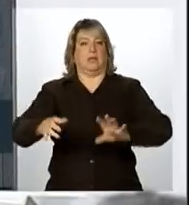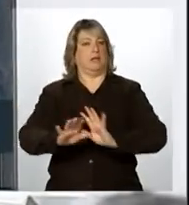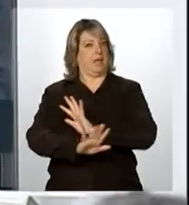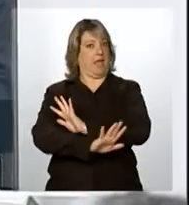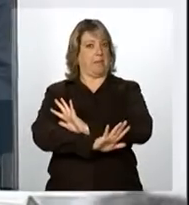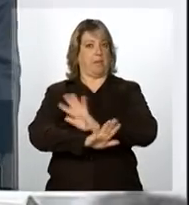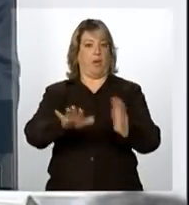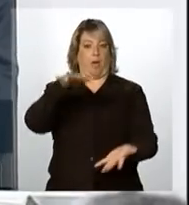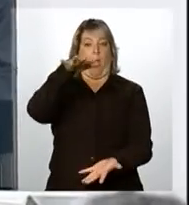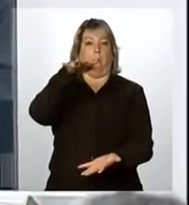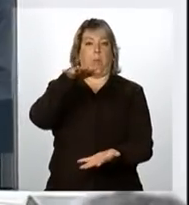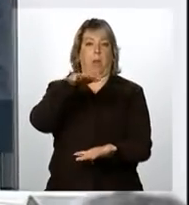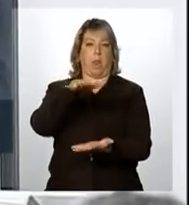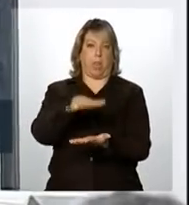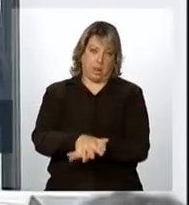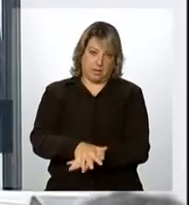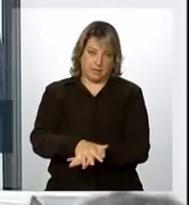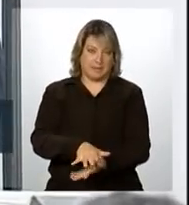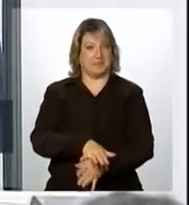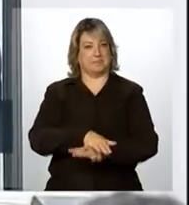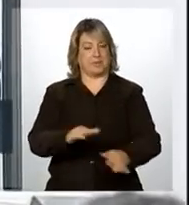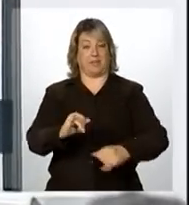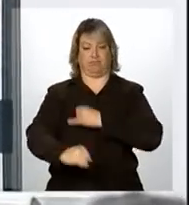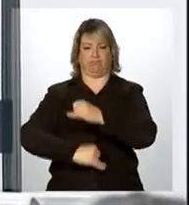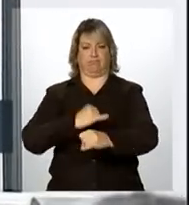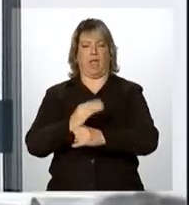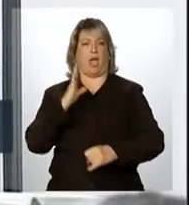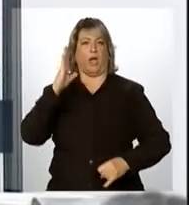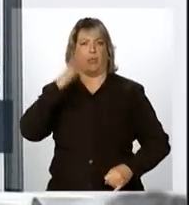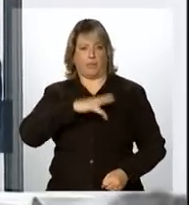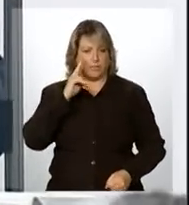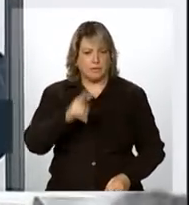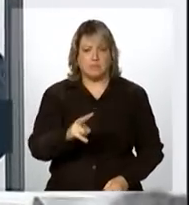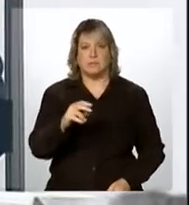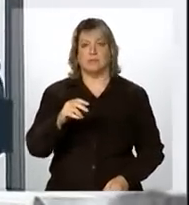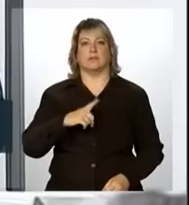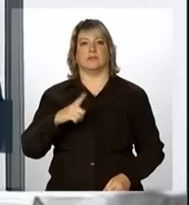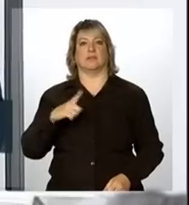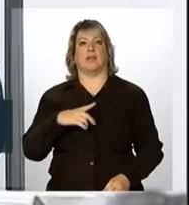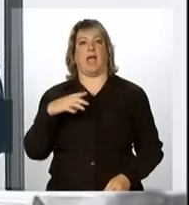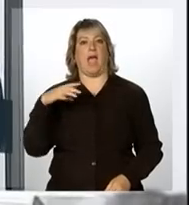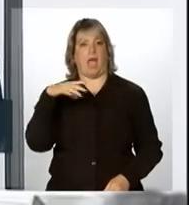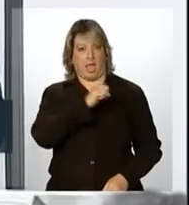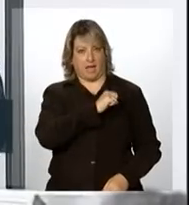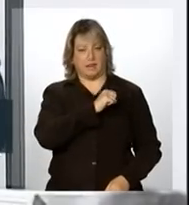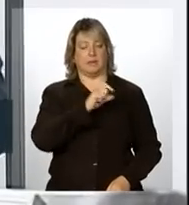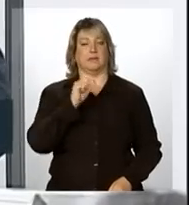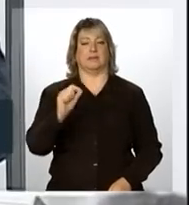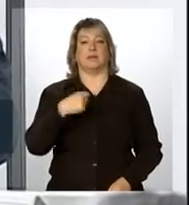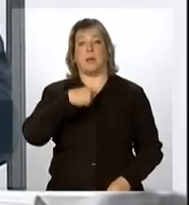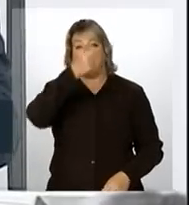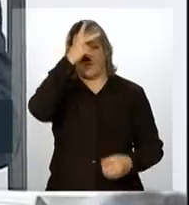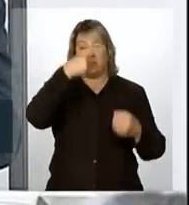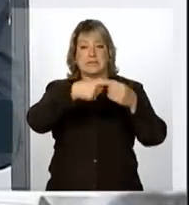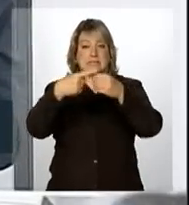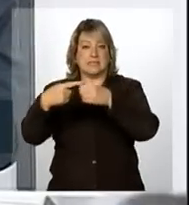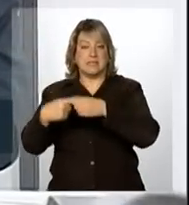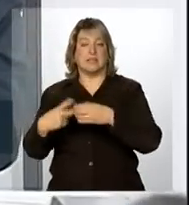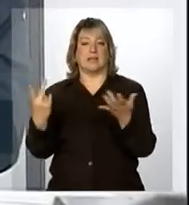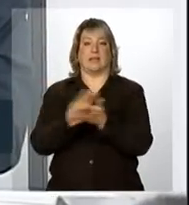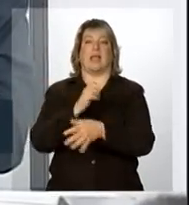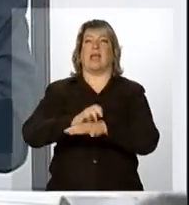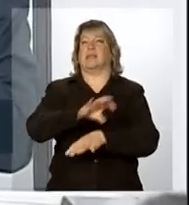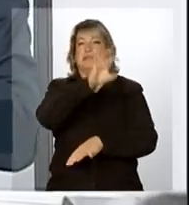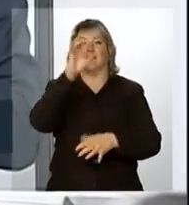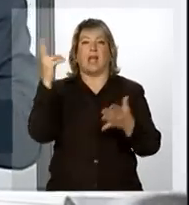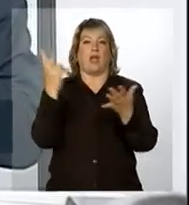acreditando que a gente poderá ter o reconhecimento de municípios ou de estados afetados em